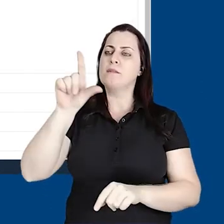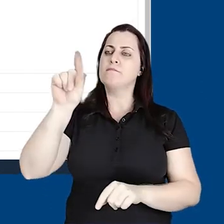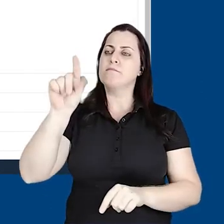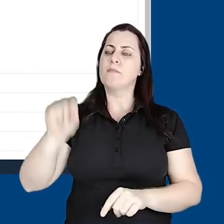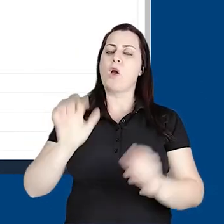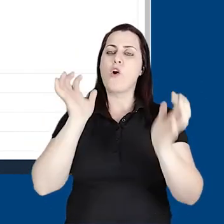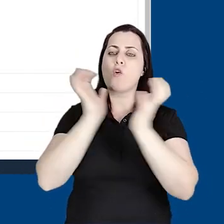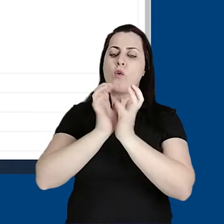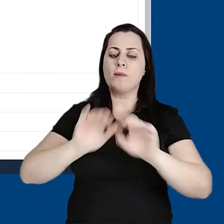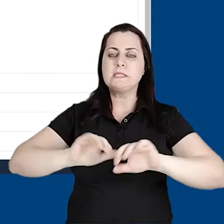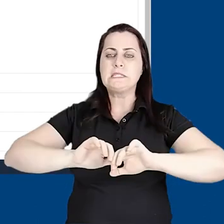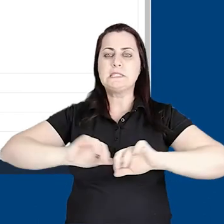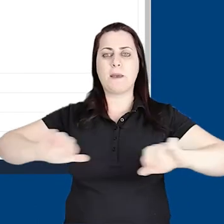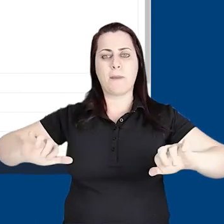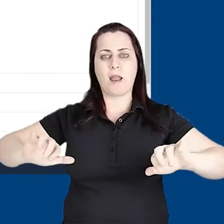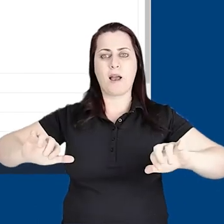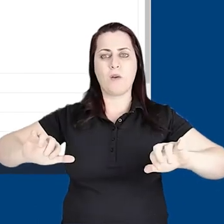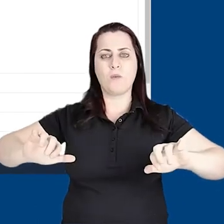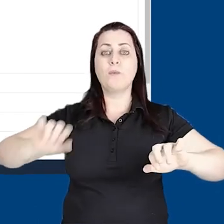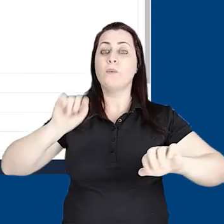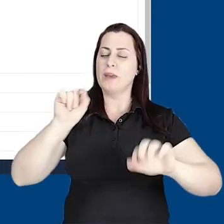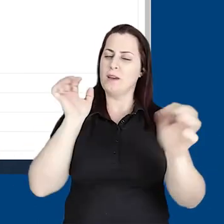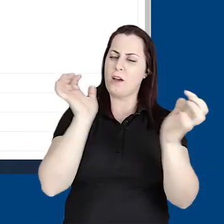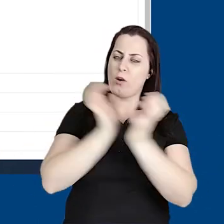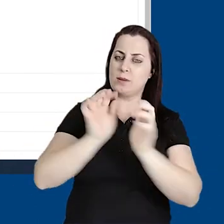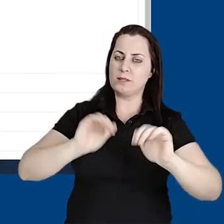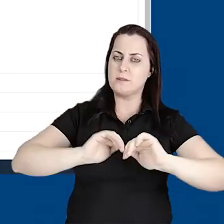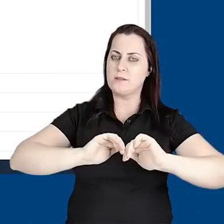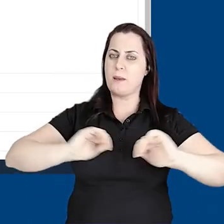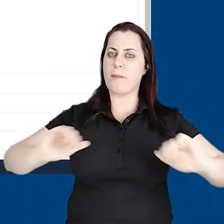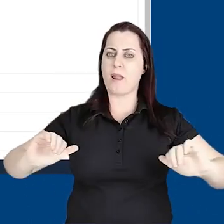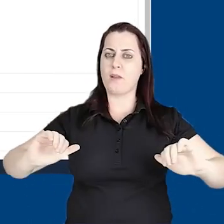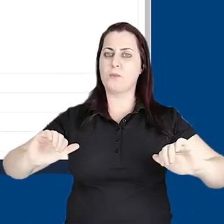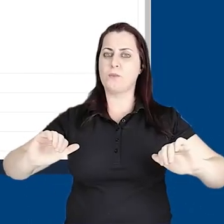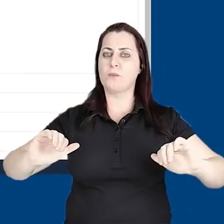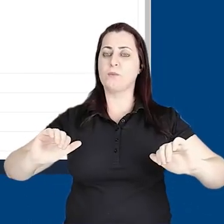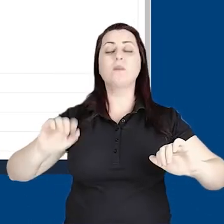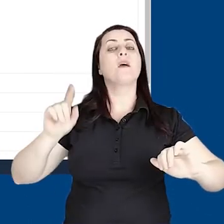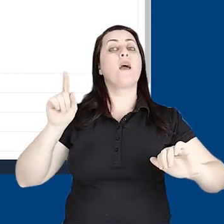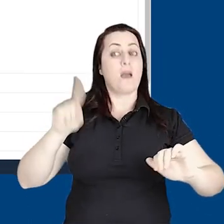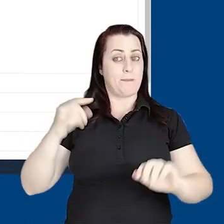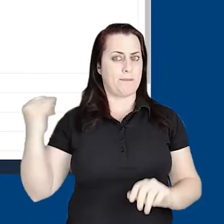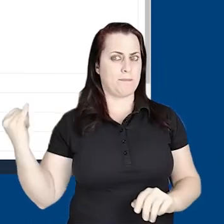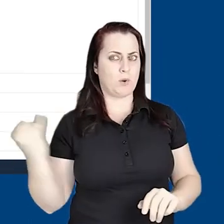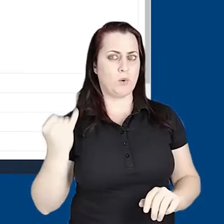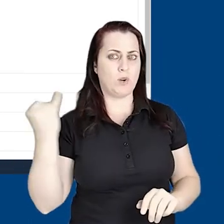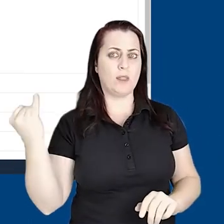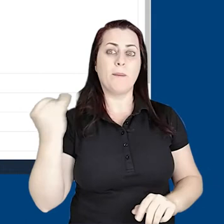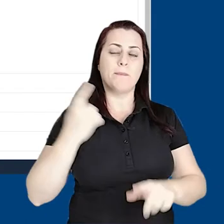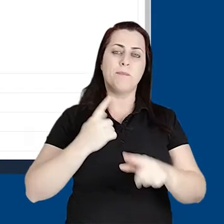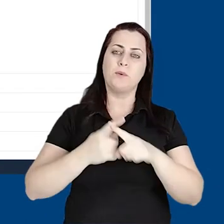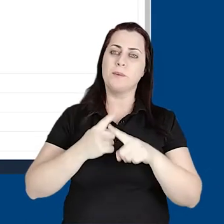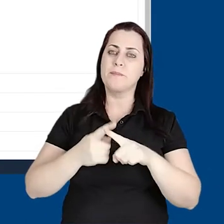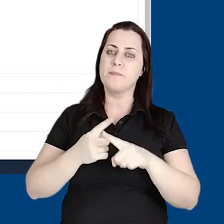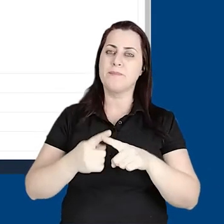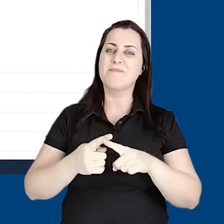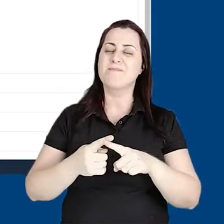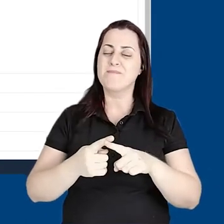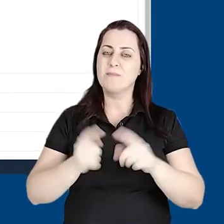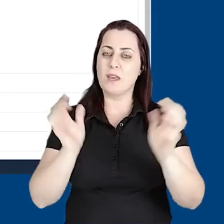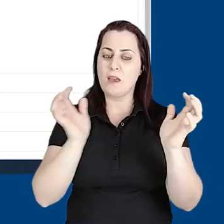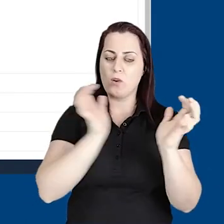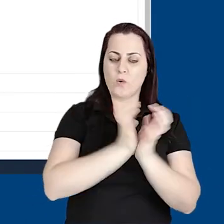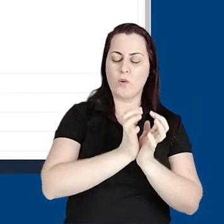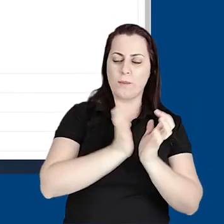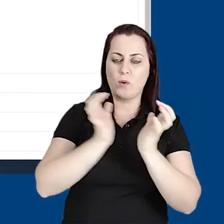também temos as opções de grupos separados. Aqui, grupos separados vai ser uma coisa bastante importante. Por quê?